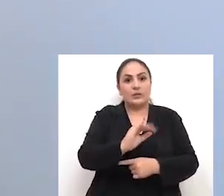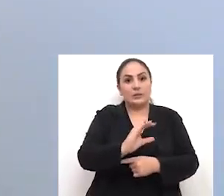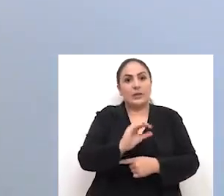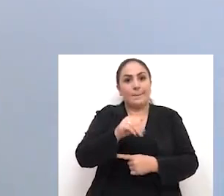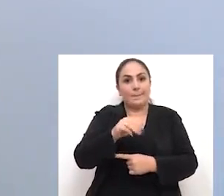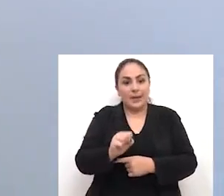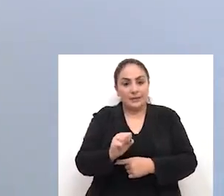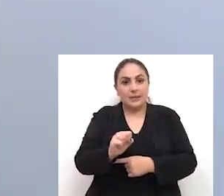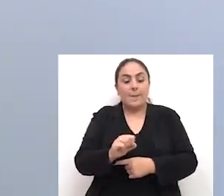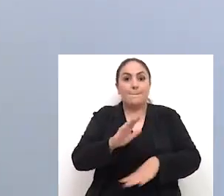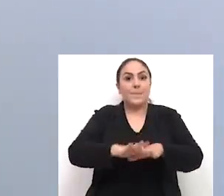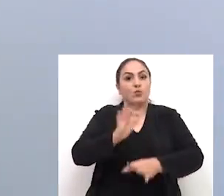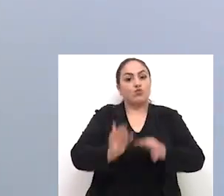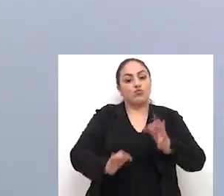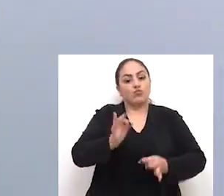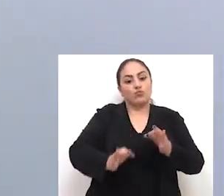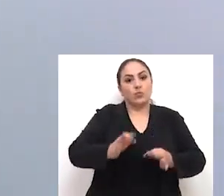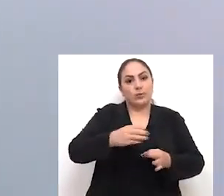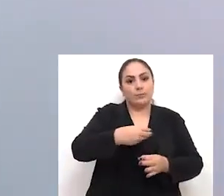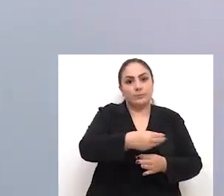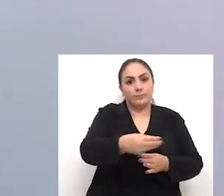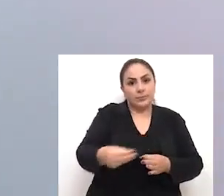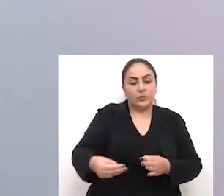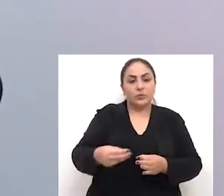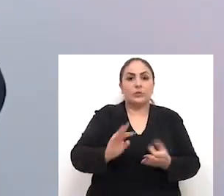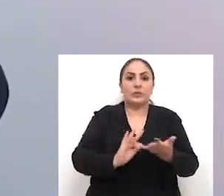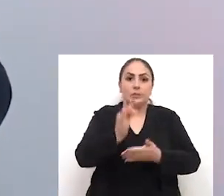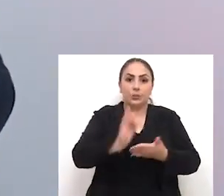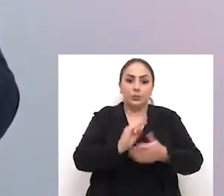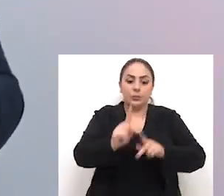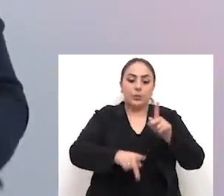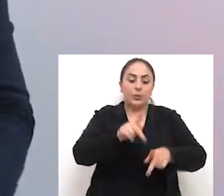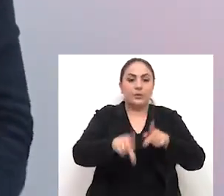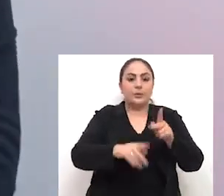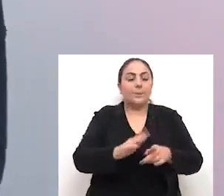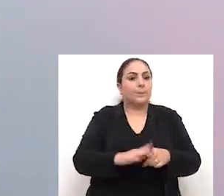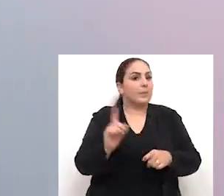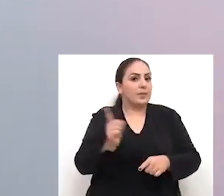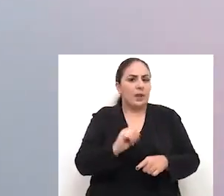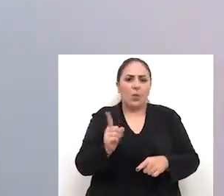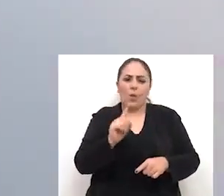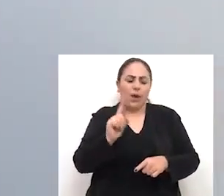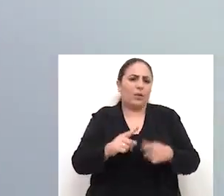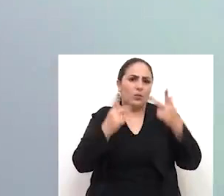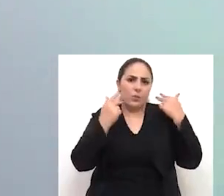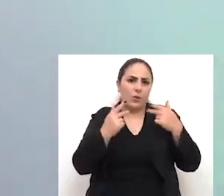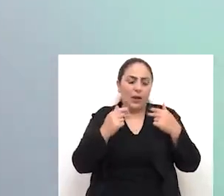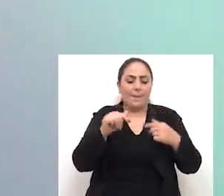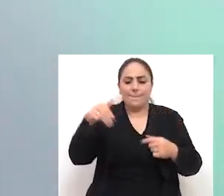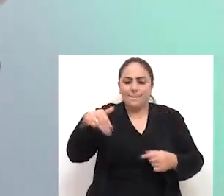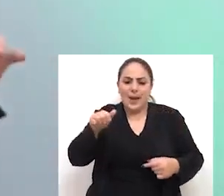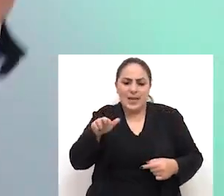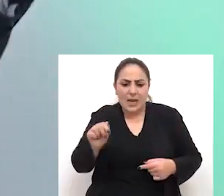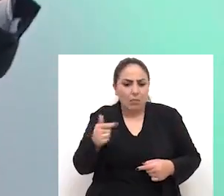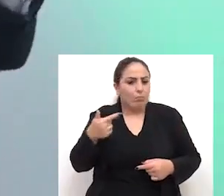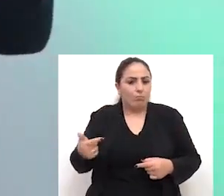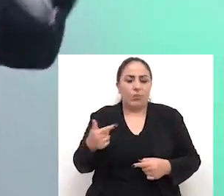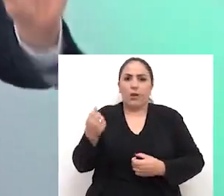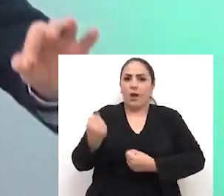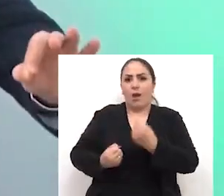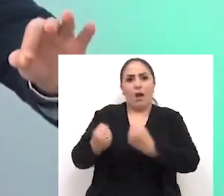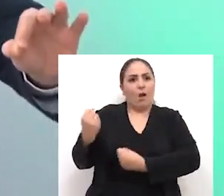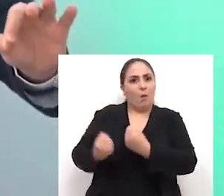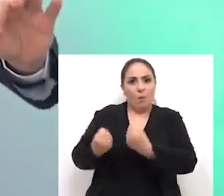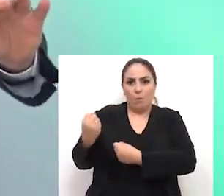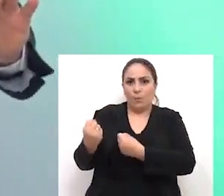o ICMS, tornando mais justa a distribuição da carga tributária na população. Não é razoável que a dona Maria, que não tem